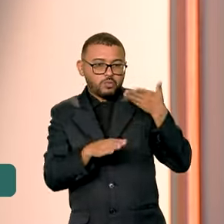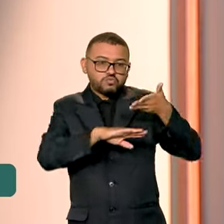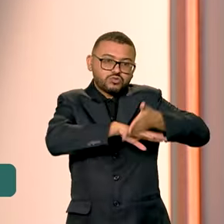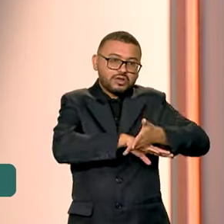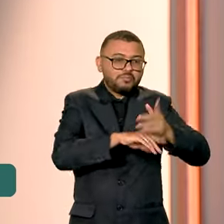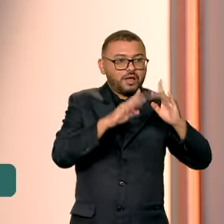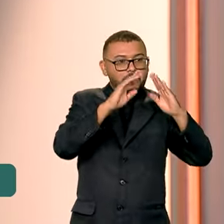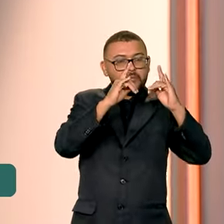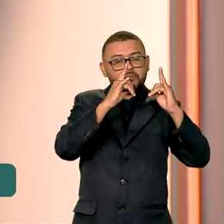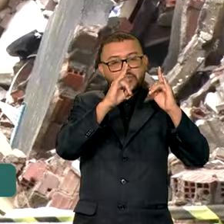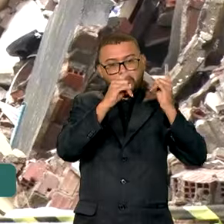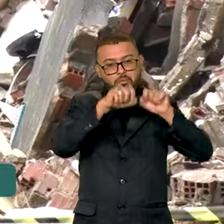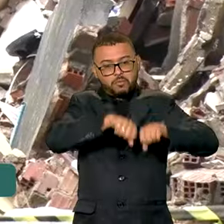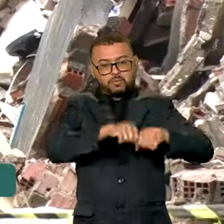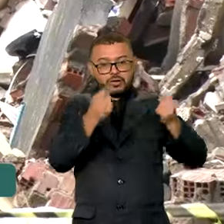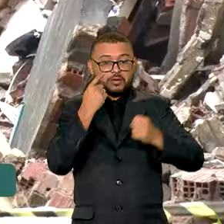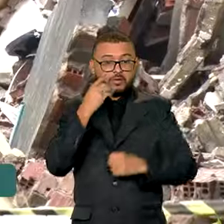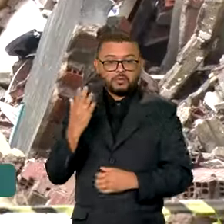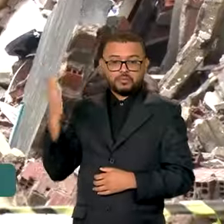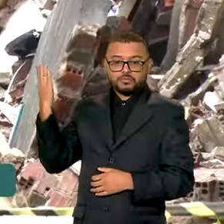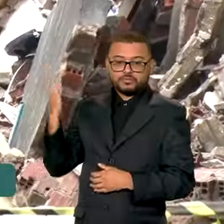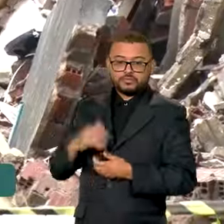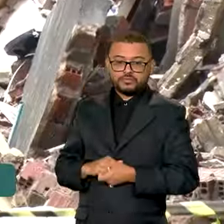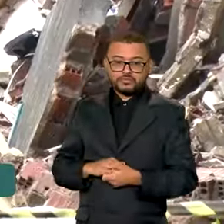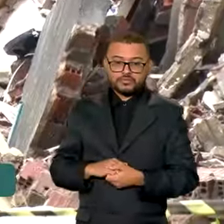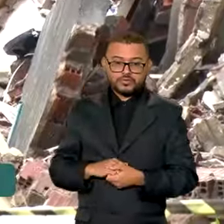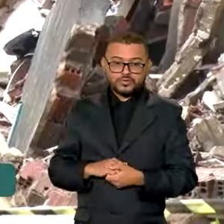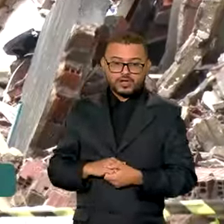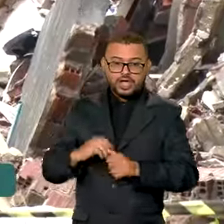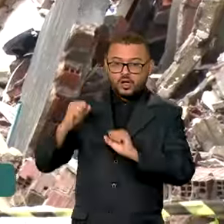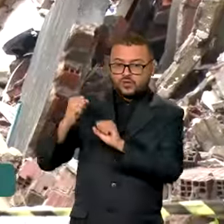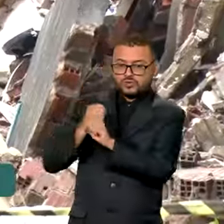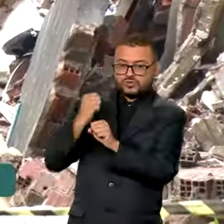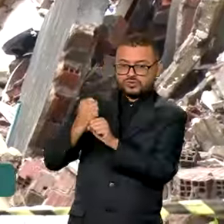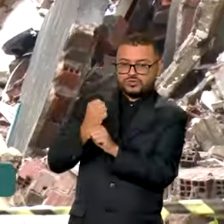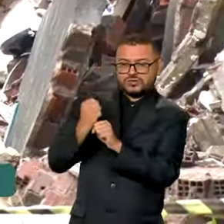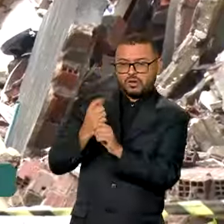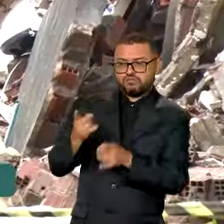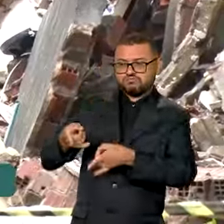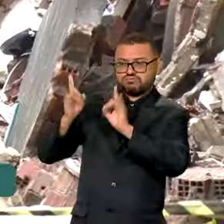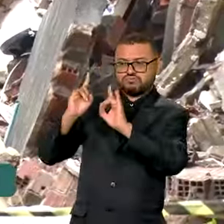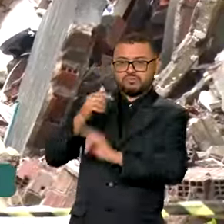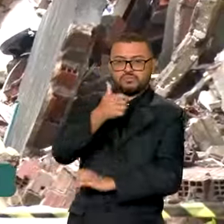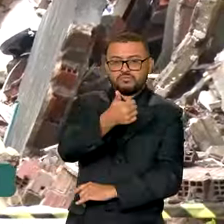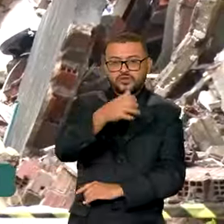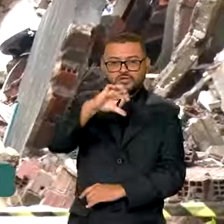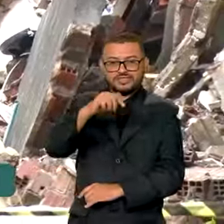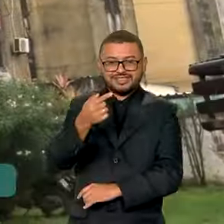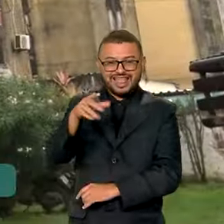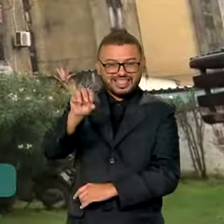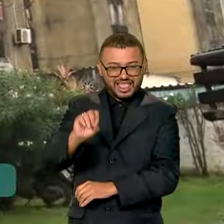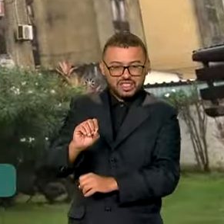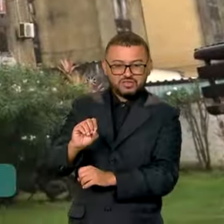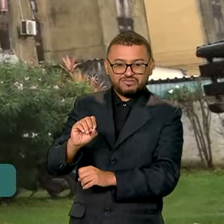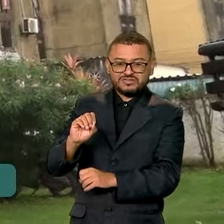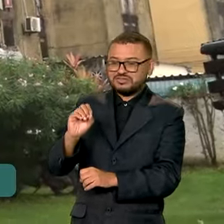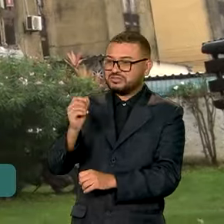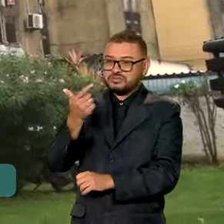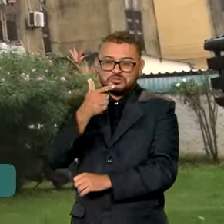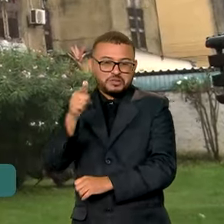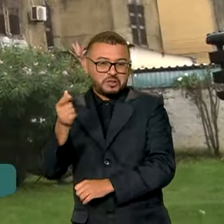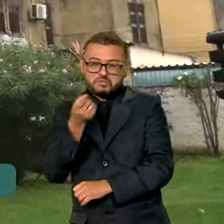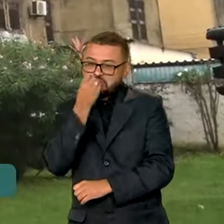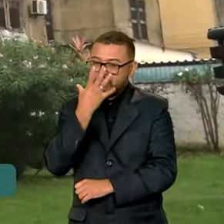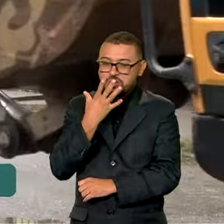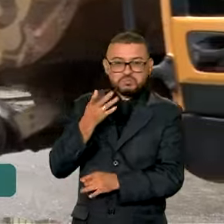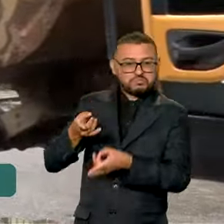de desabamento. Esses edifícios foram erguidos na década de 1970 e não tem vigas